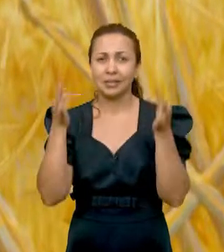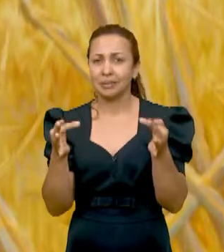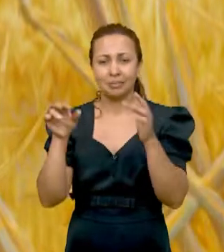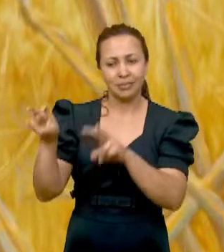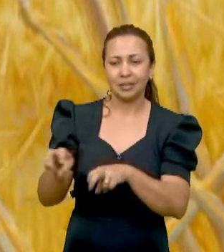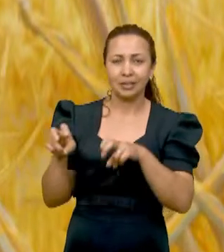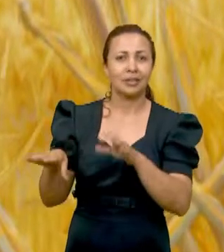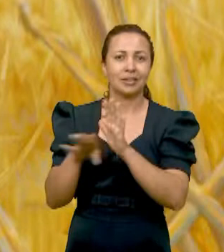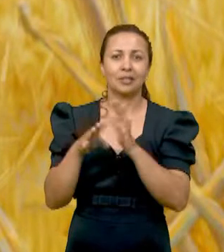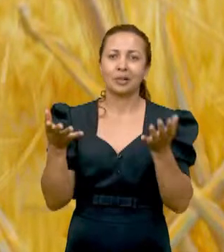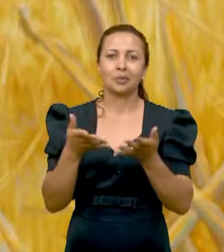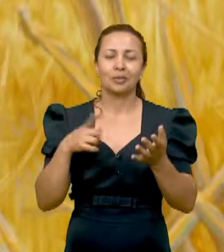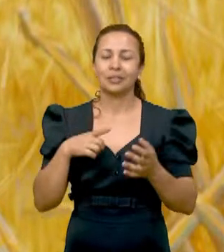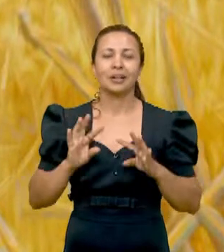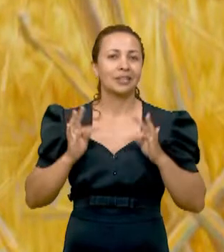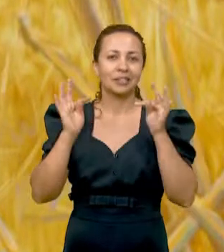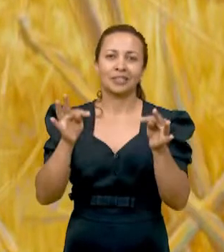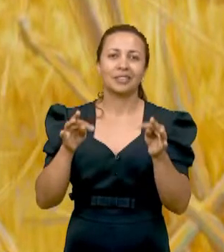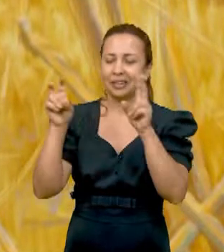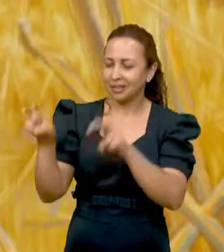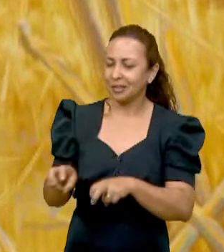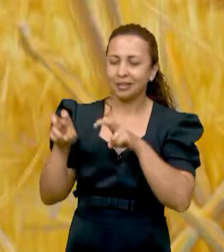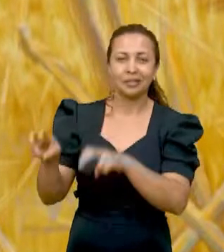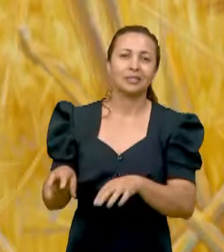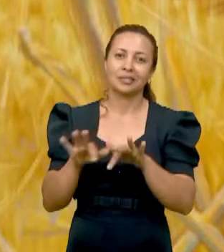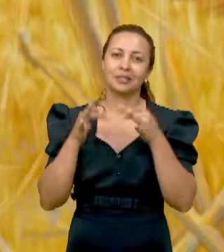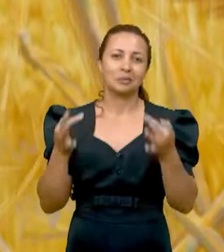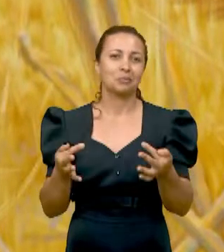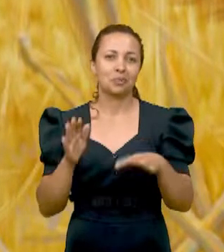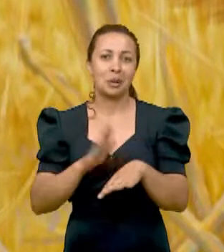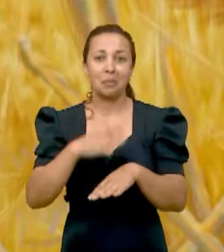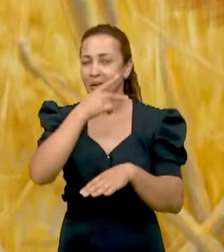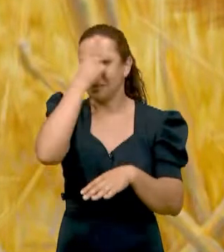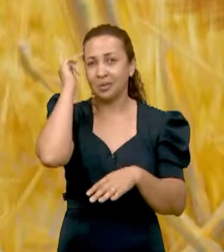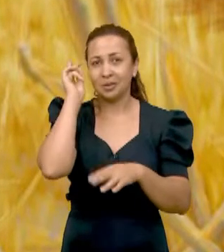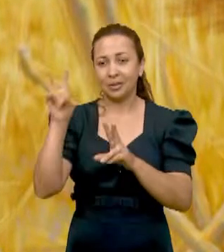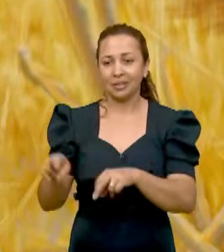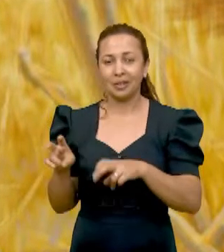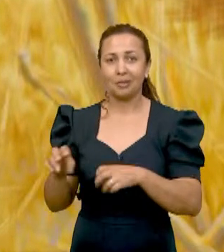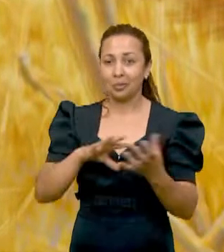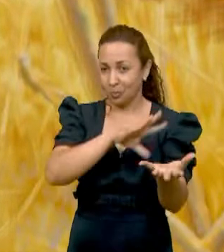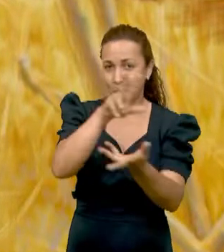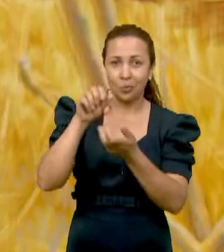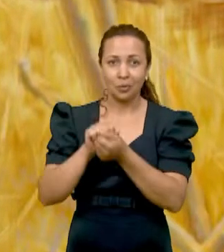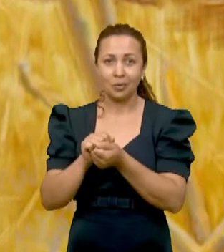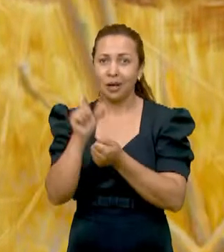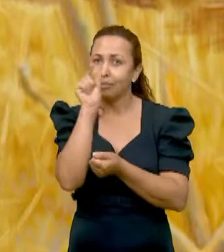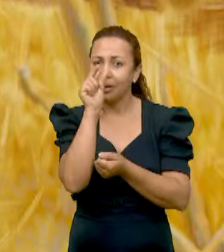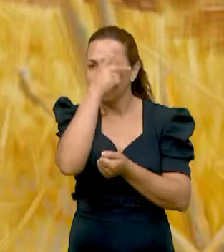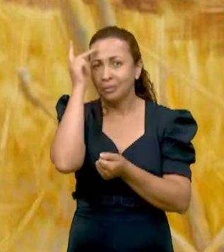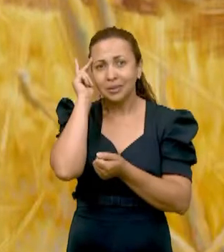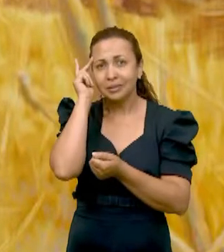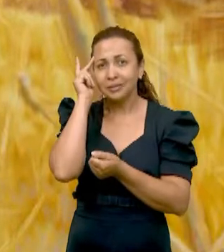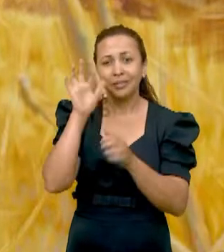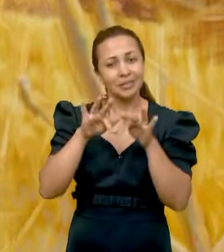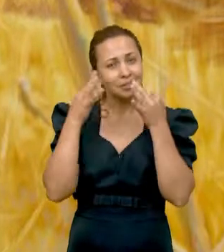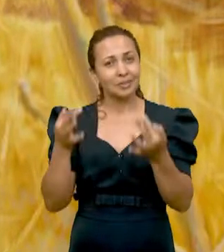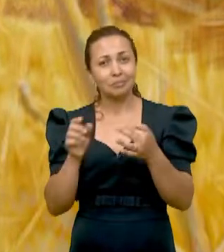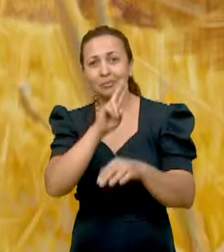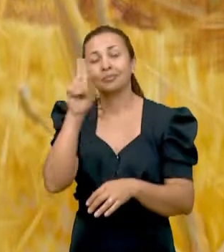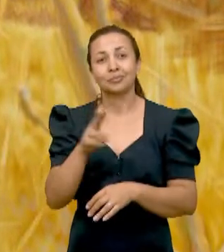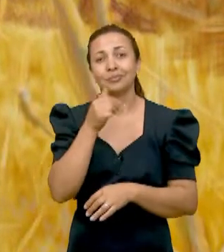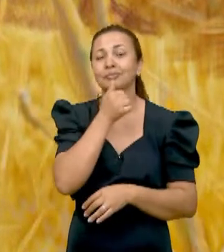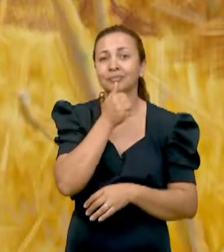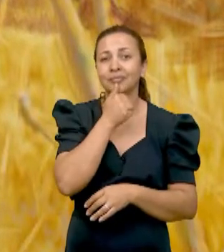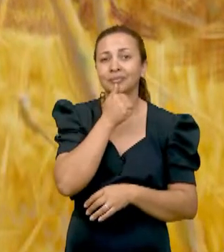era lembrar que se eles tinham safra, se eles tinham produção, porque o Deus tinha abençoado o clima,